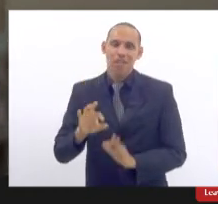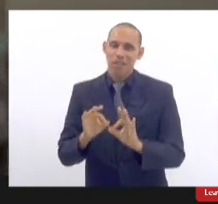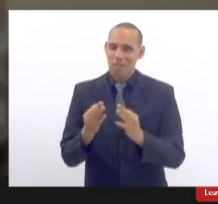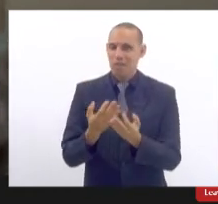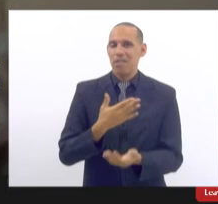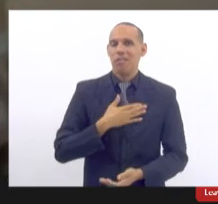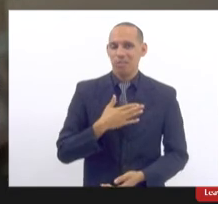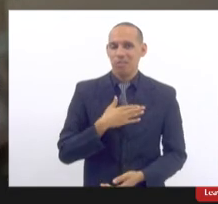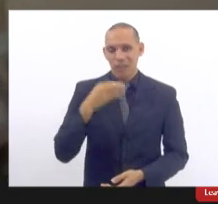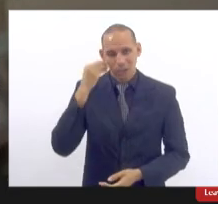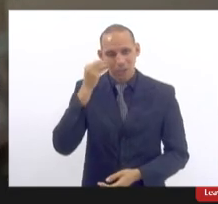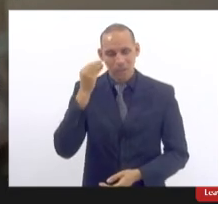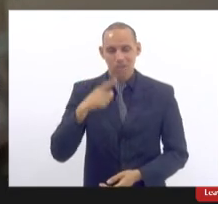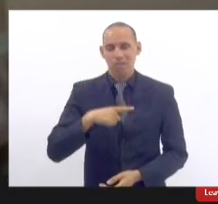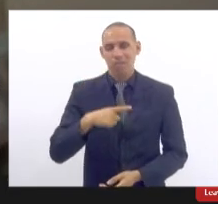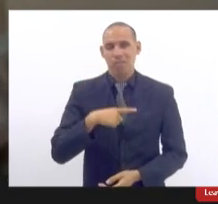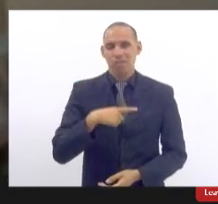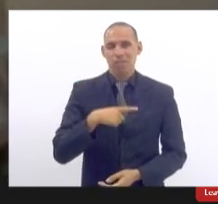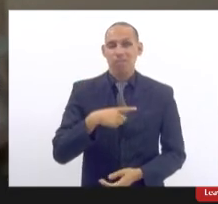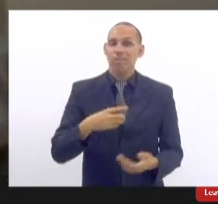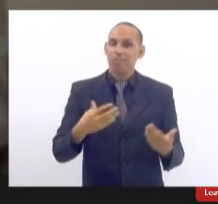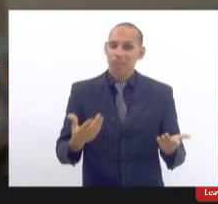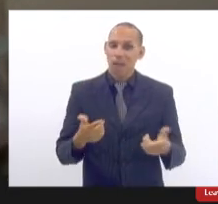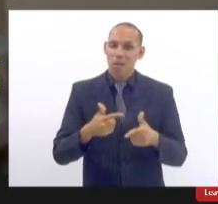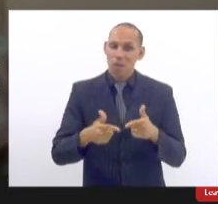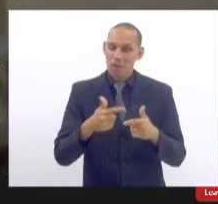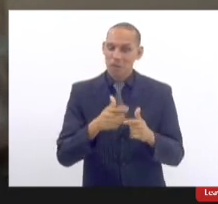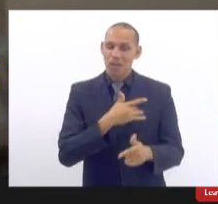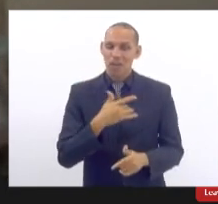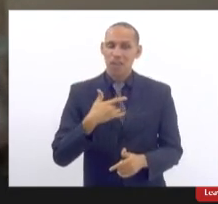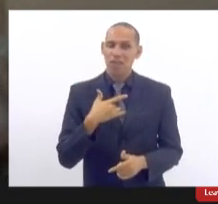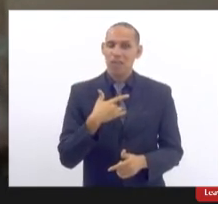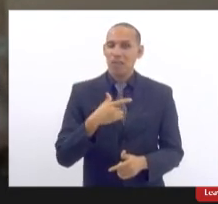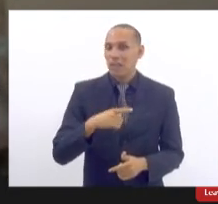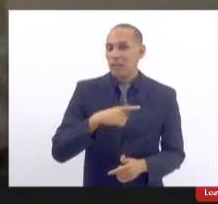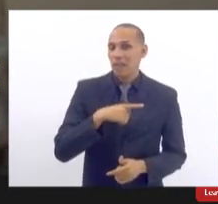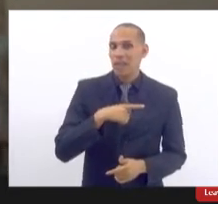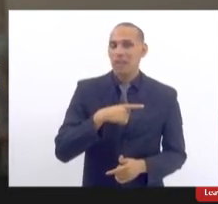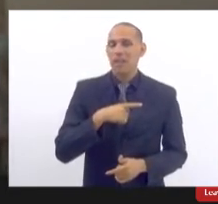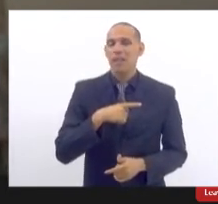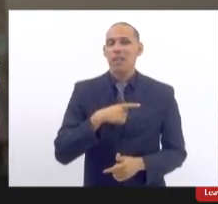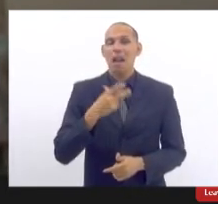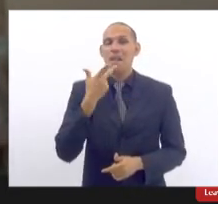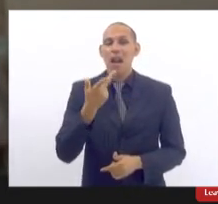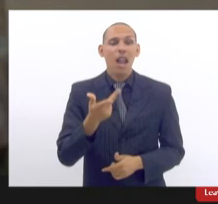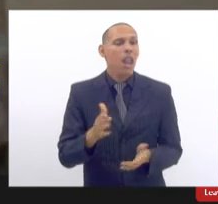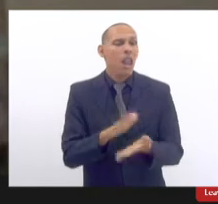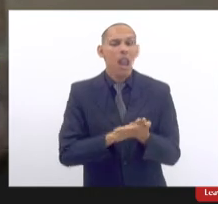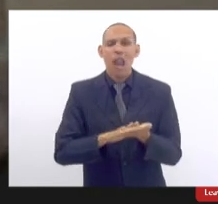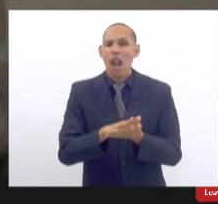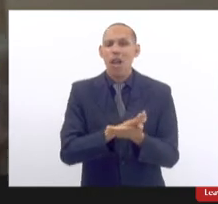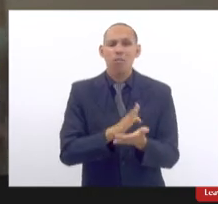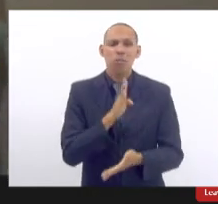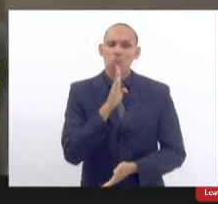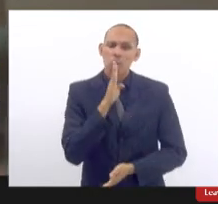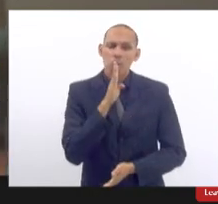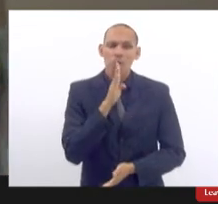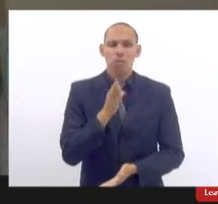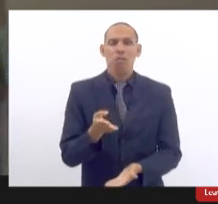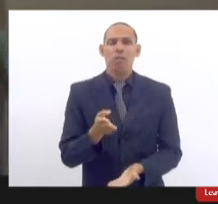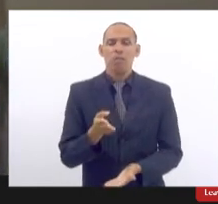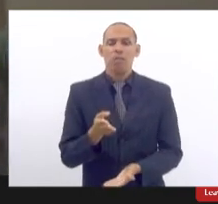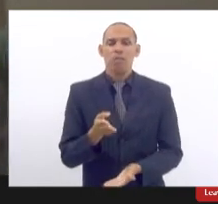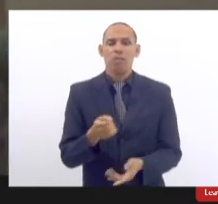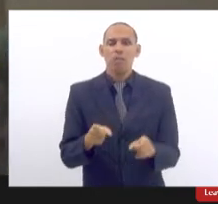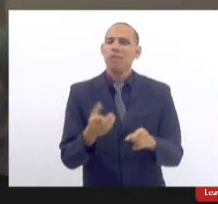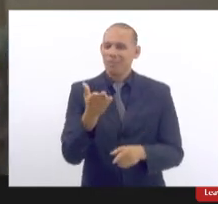então quando há um problema de saúde que realmente não se fala nada como também no início o